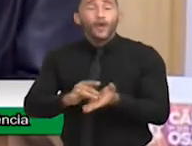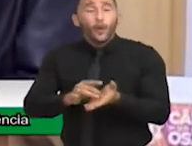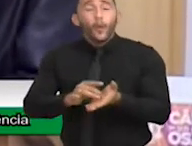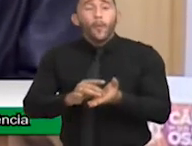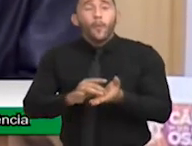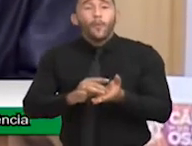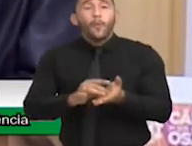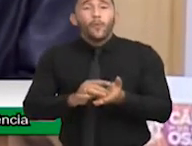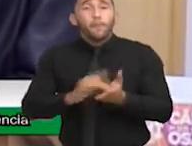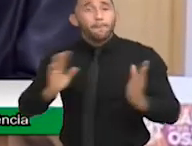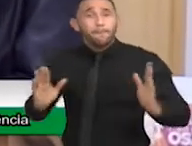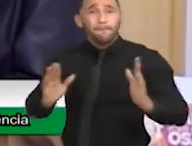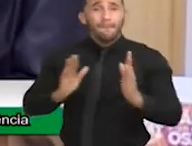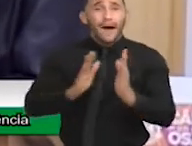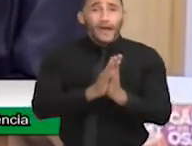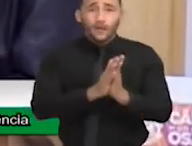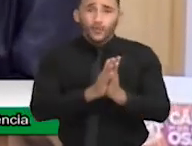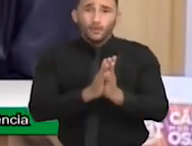para o município na próxima década.